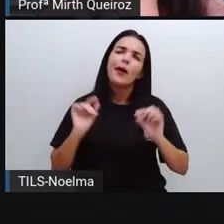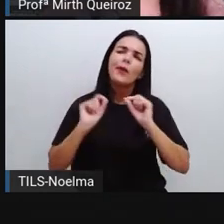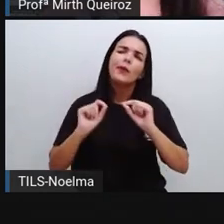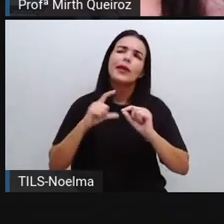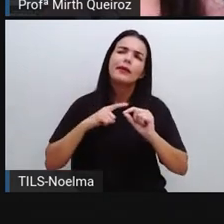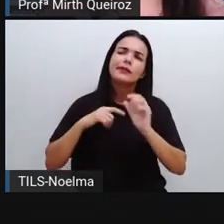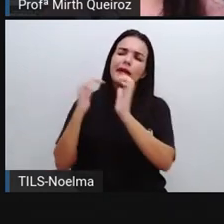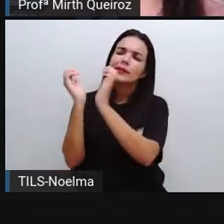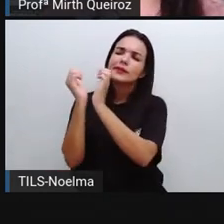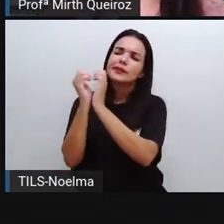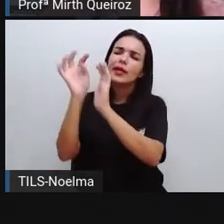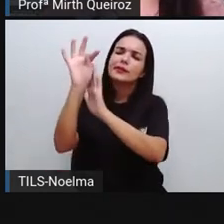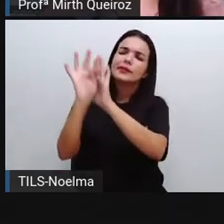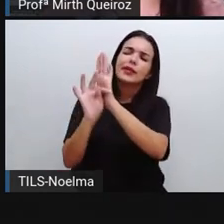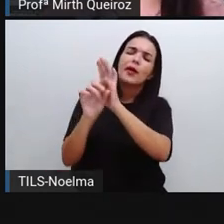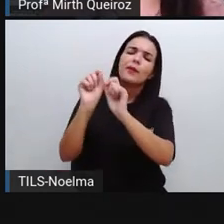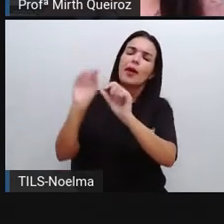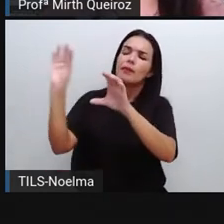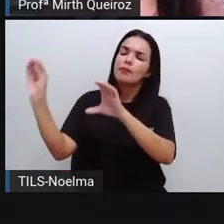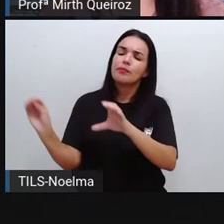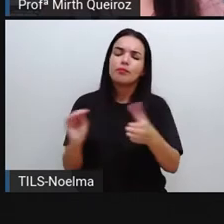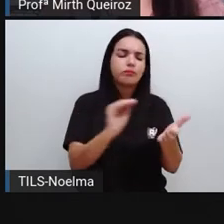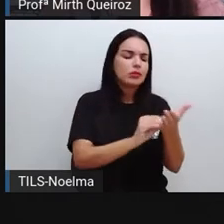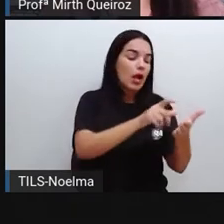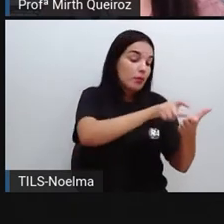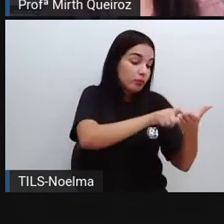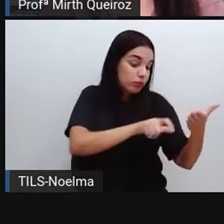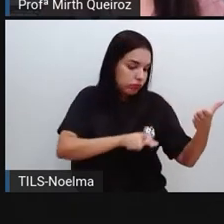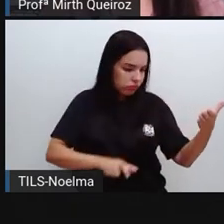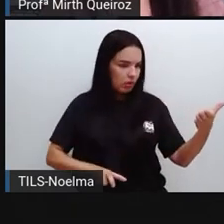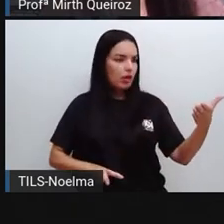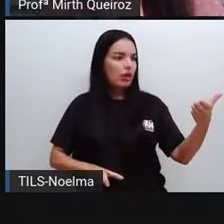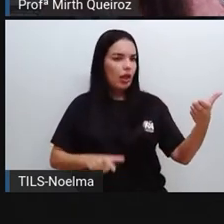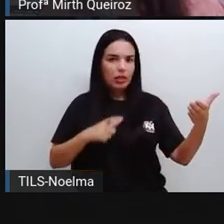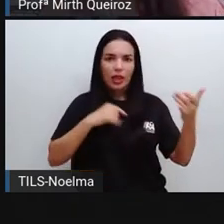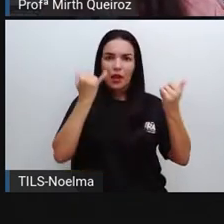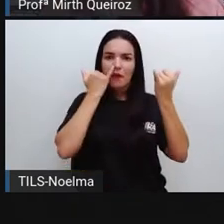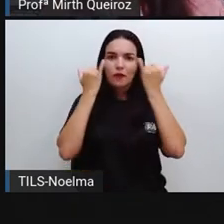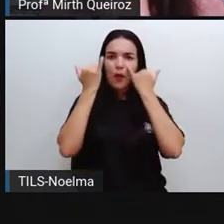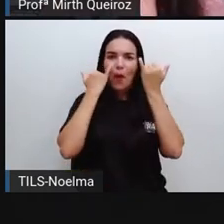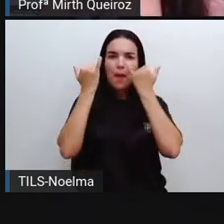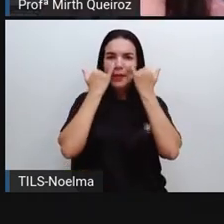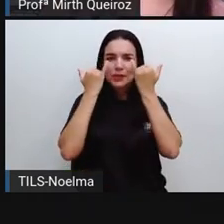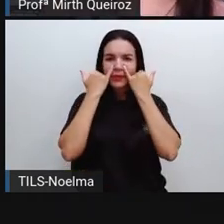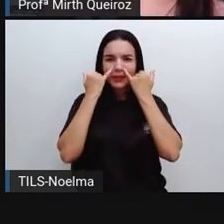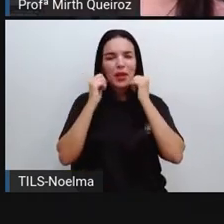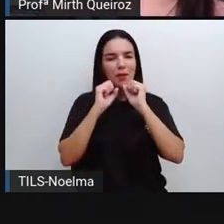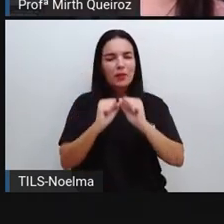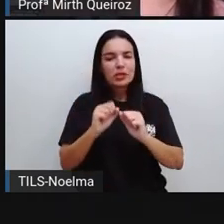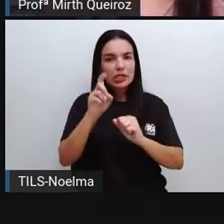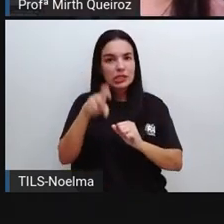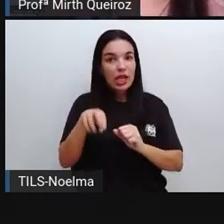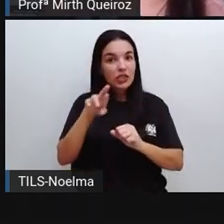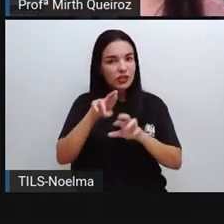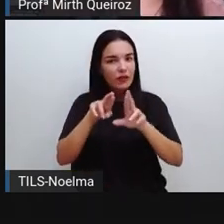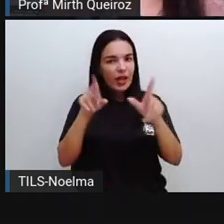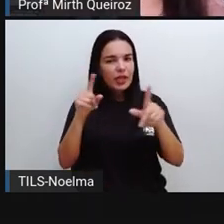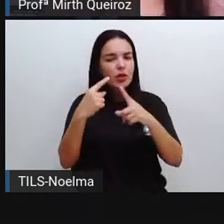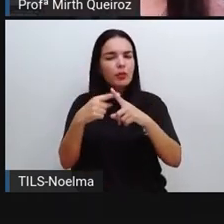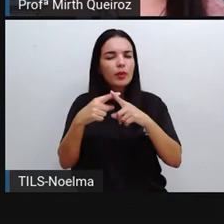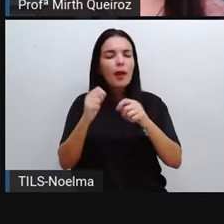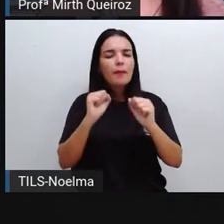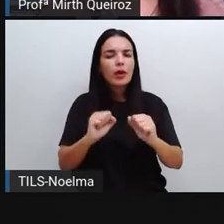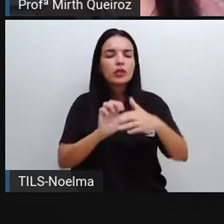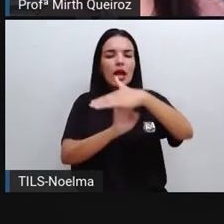naquela conta? As informações da conta de água podem ser bem diferentes de acordo com a companhia, né? Pode variar de uma